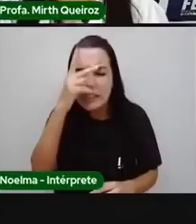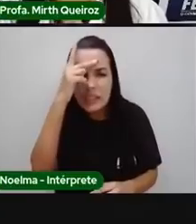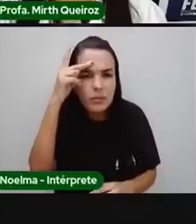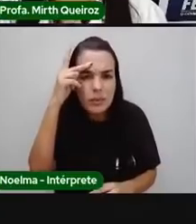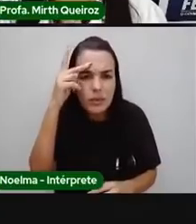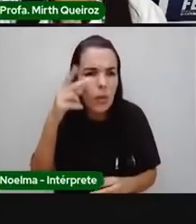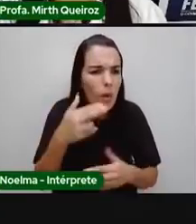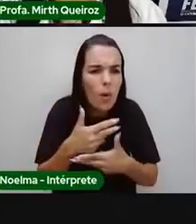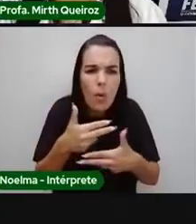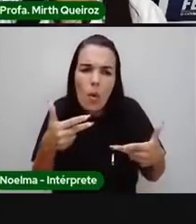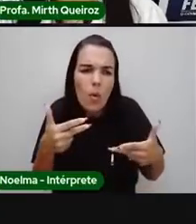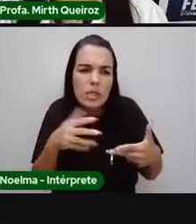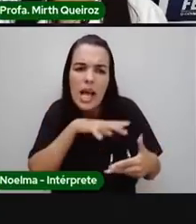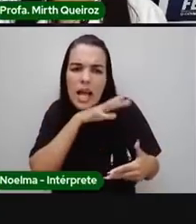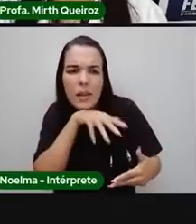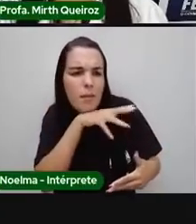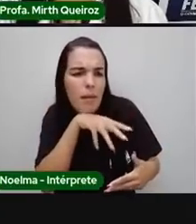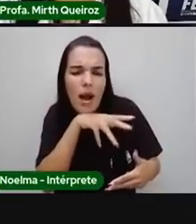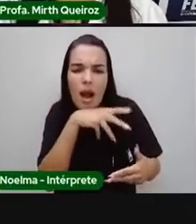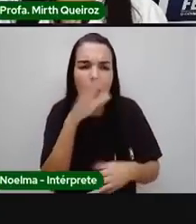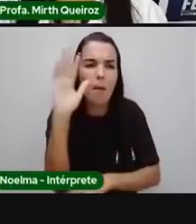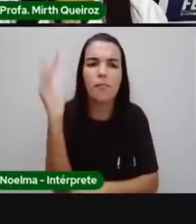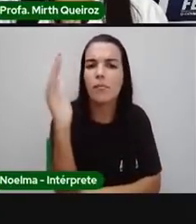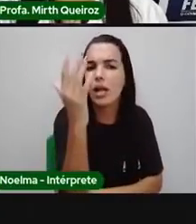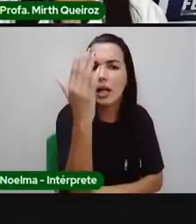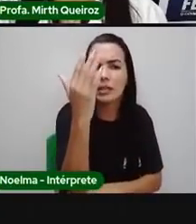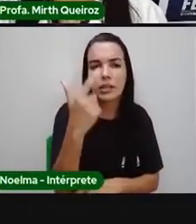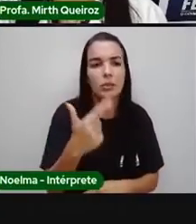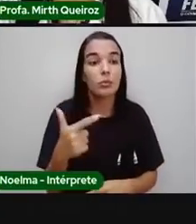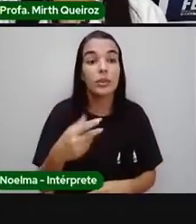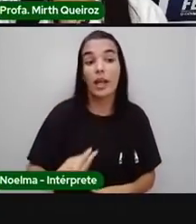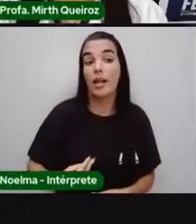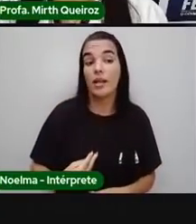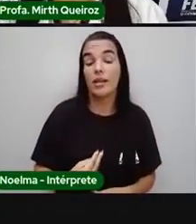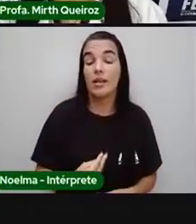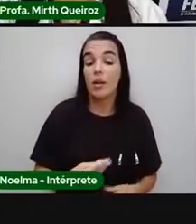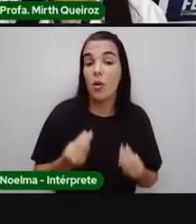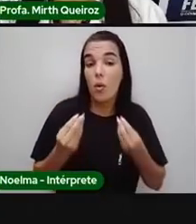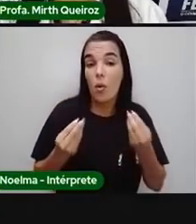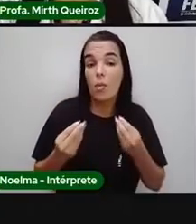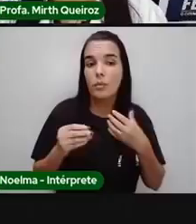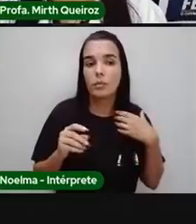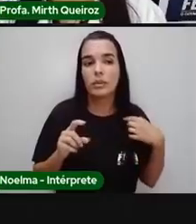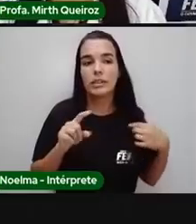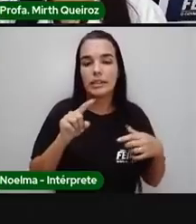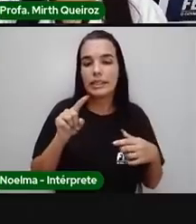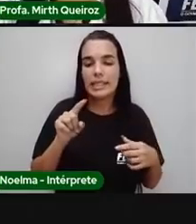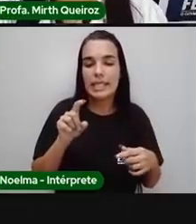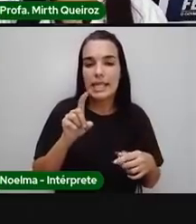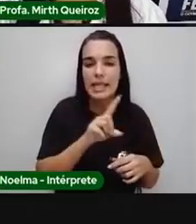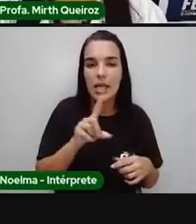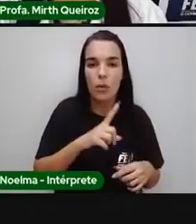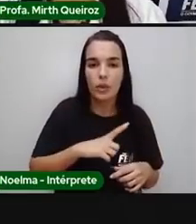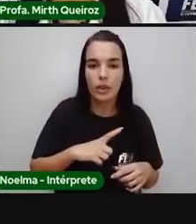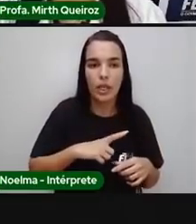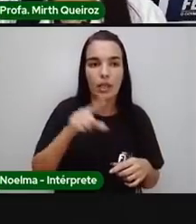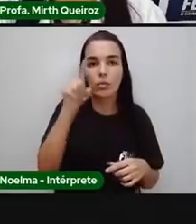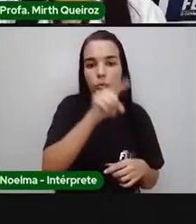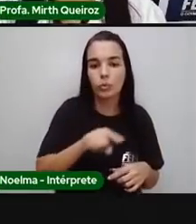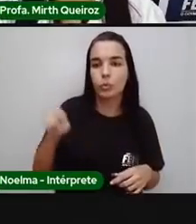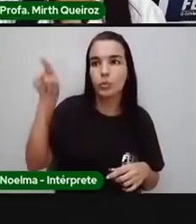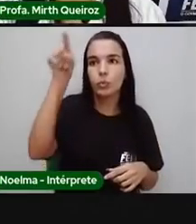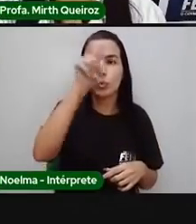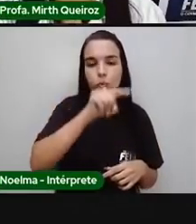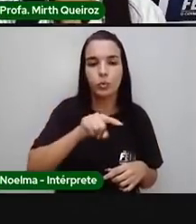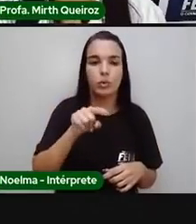passa por um ciclo de vida, né? Porque o próprio nome já diz, ele não é vivo. Então, ele não passa por esse ciclo, ele não se transforma